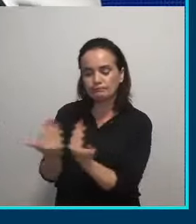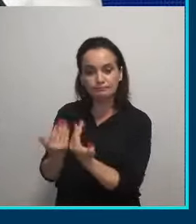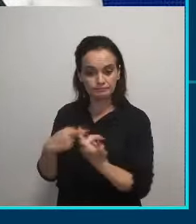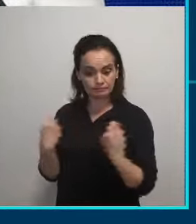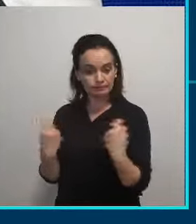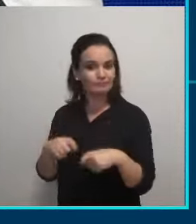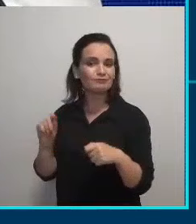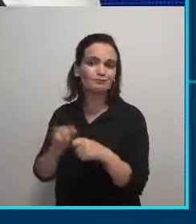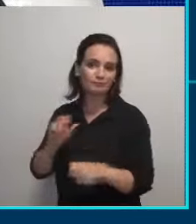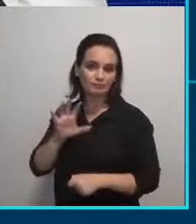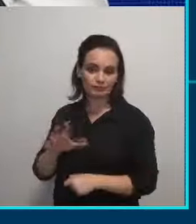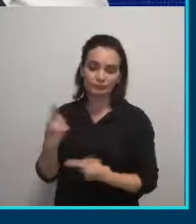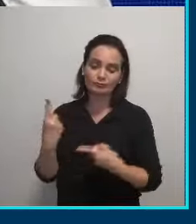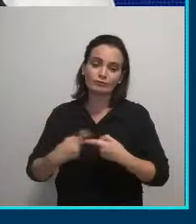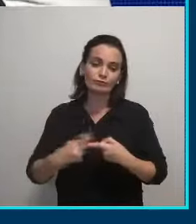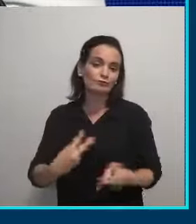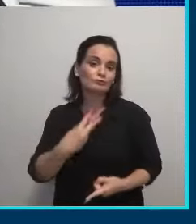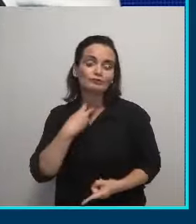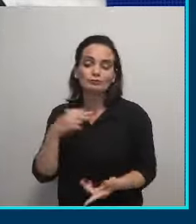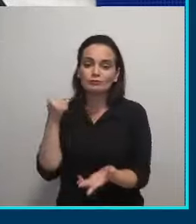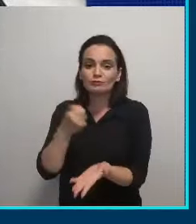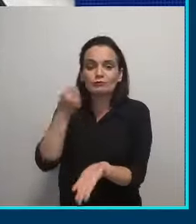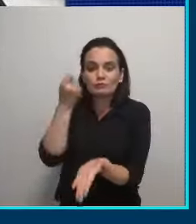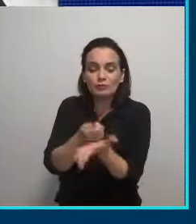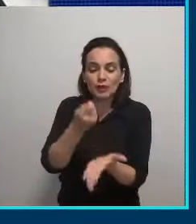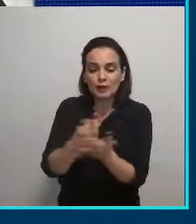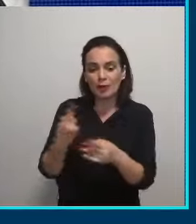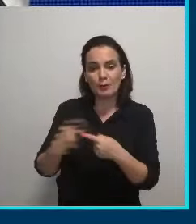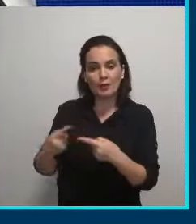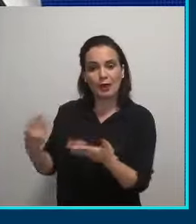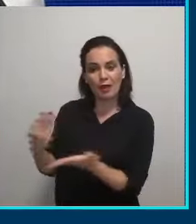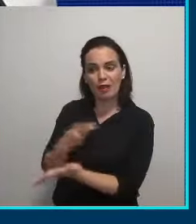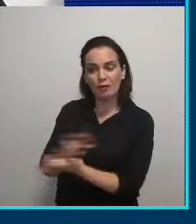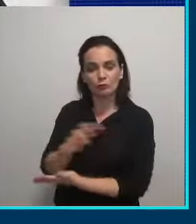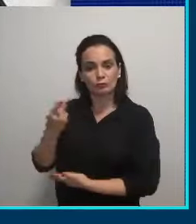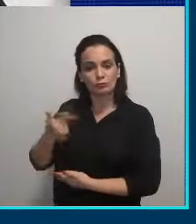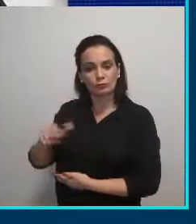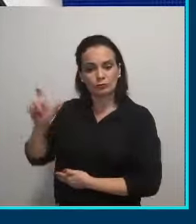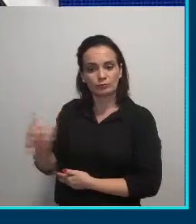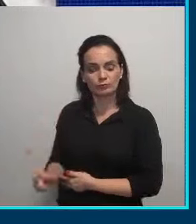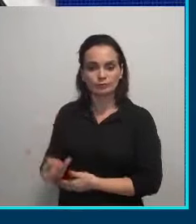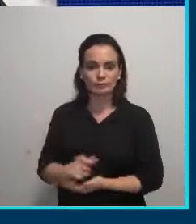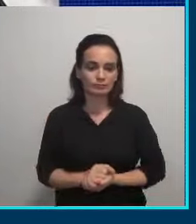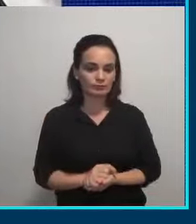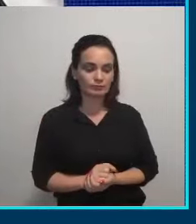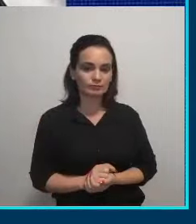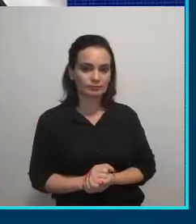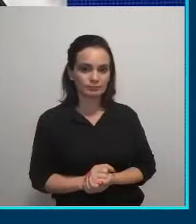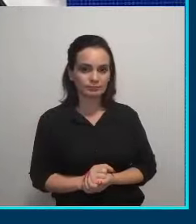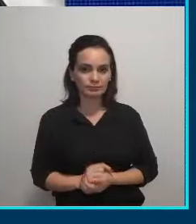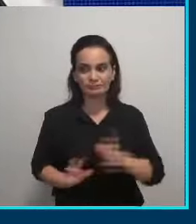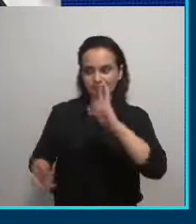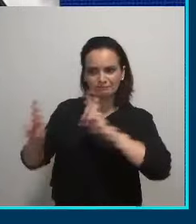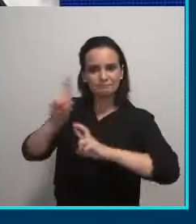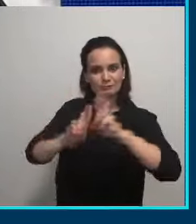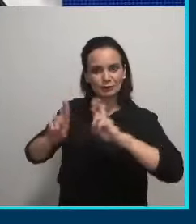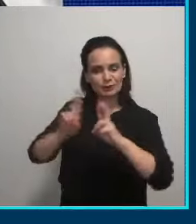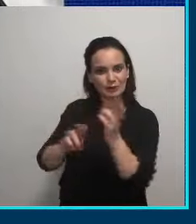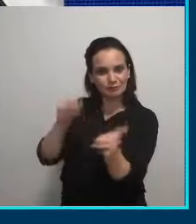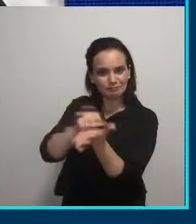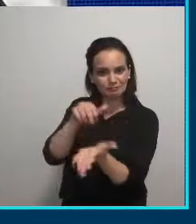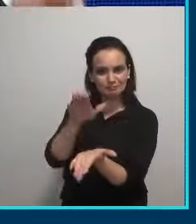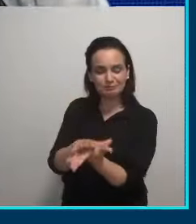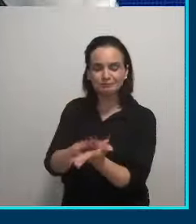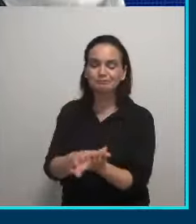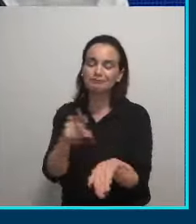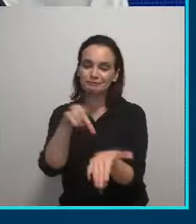porque não podemos pagar pela negligência de outras pessoas. fiscalizar e punir, vocês realmente são especialistas, Maria Tereza?